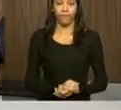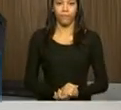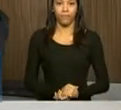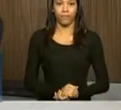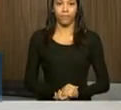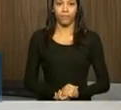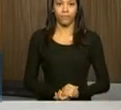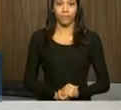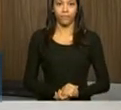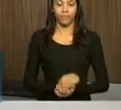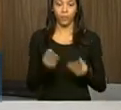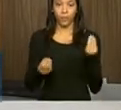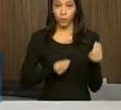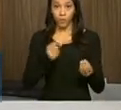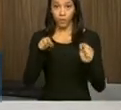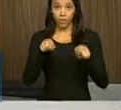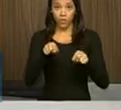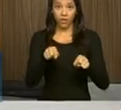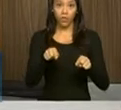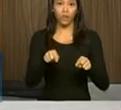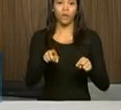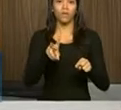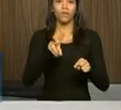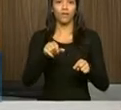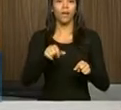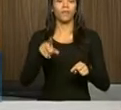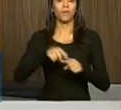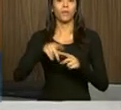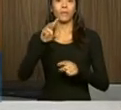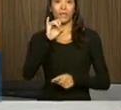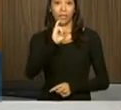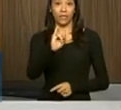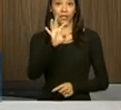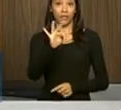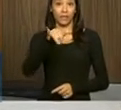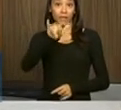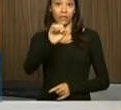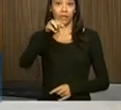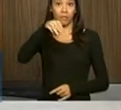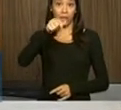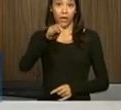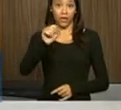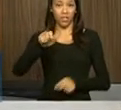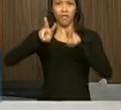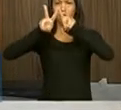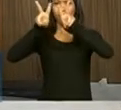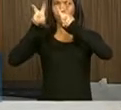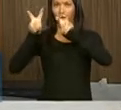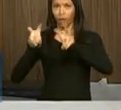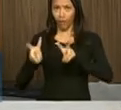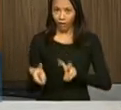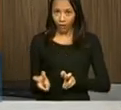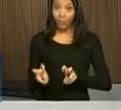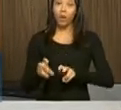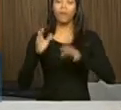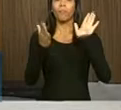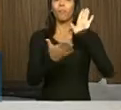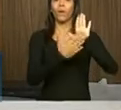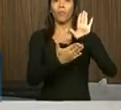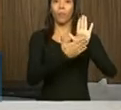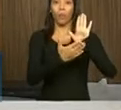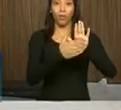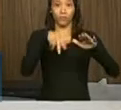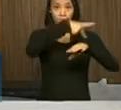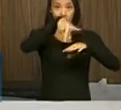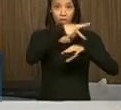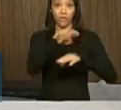dos Sherpas, que no caso é conduzido pelo Itamaraty, os diversos temas propostos pela presidência australiana, que é a presidência